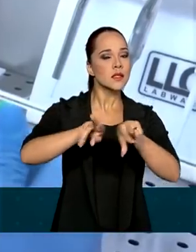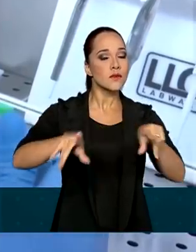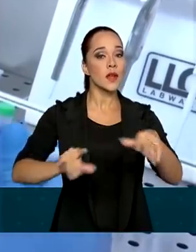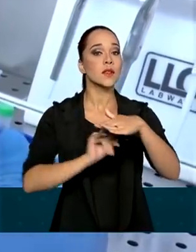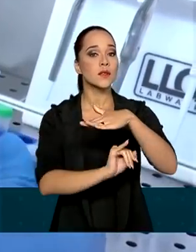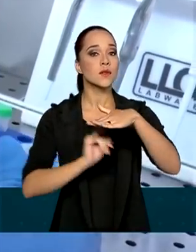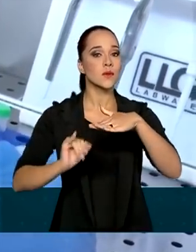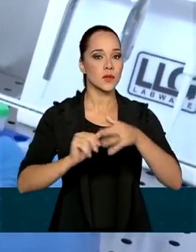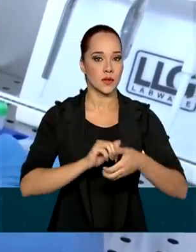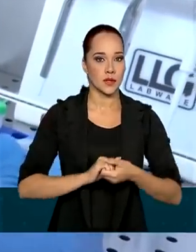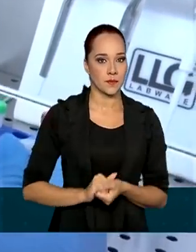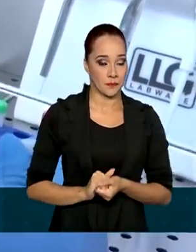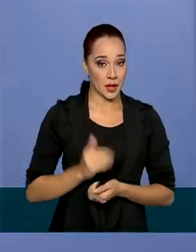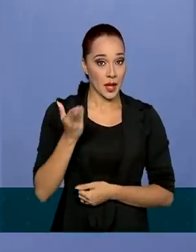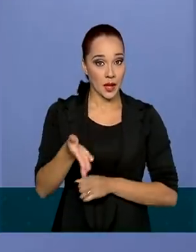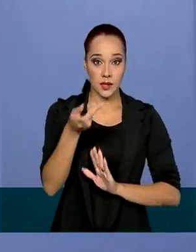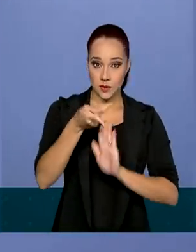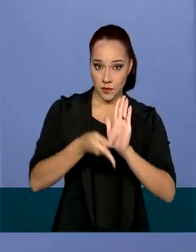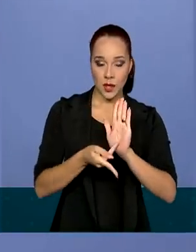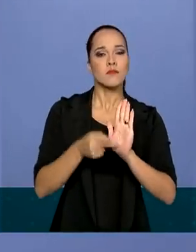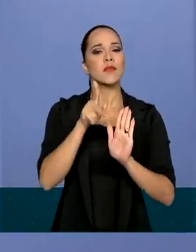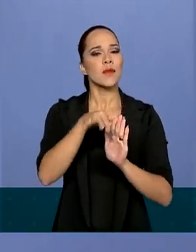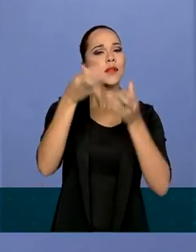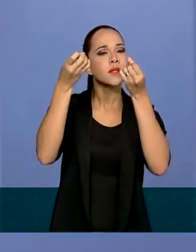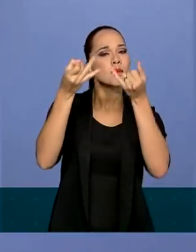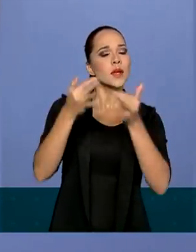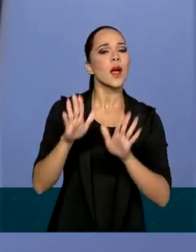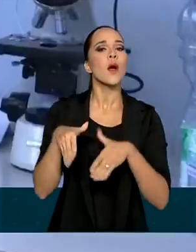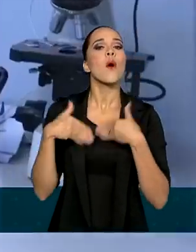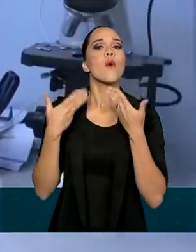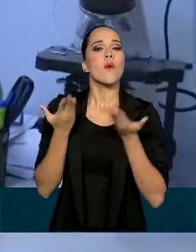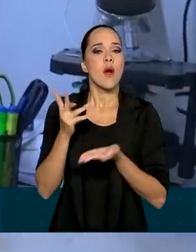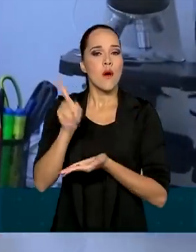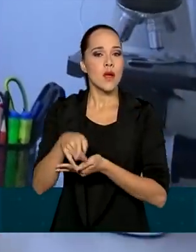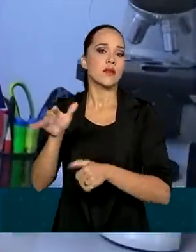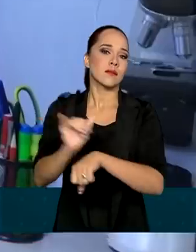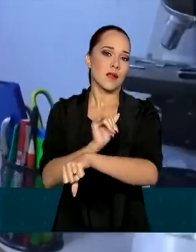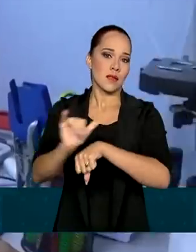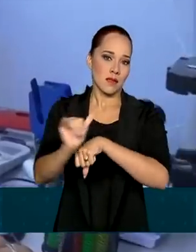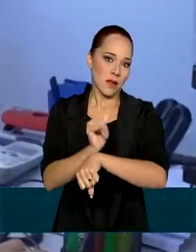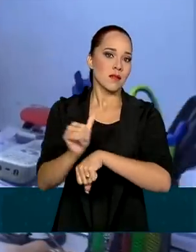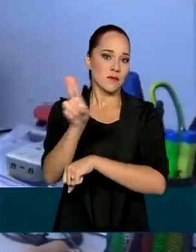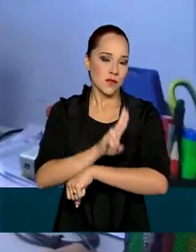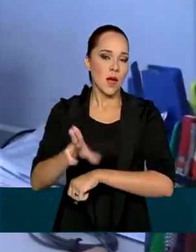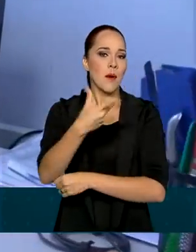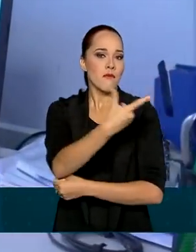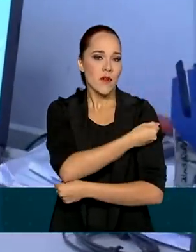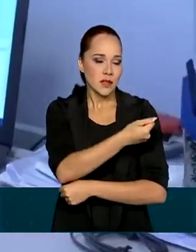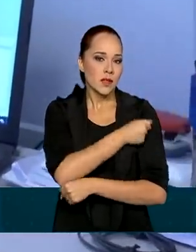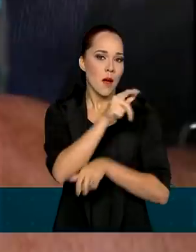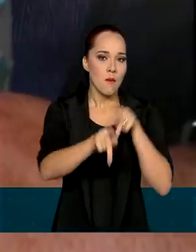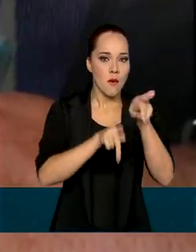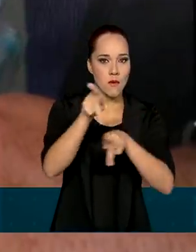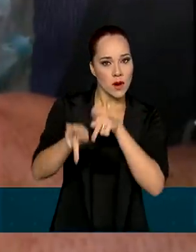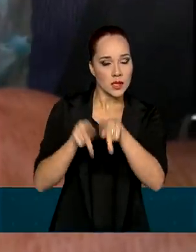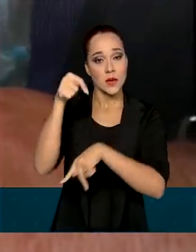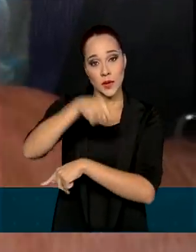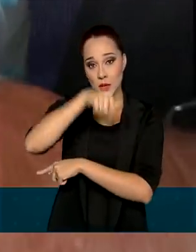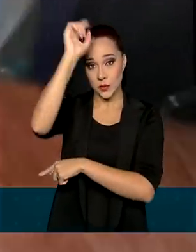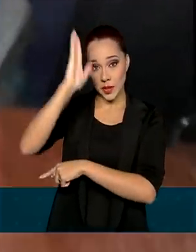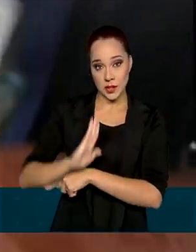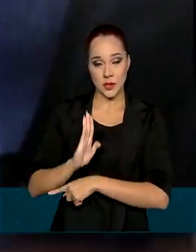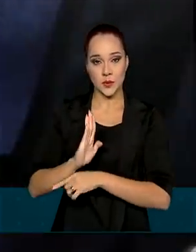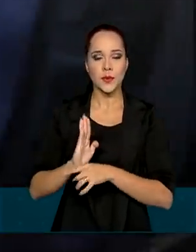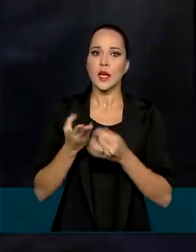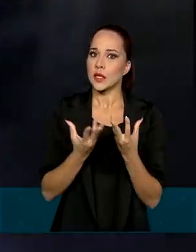instituições. É esse plano que vai definir qual será a estratégia usada para vacinar a população aqui no Brasil